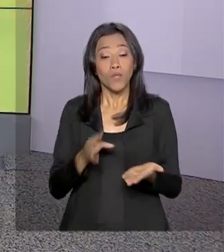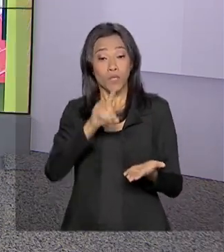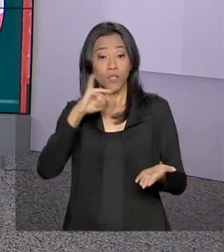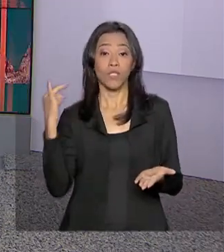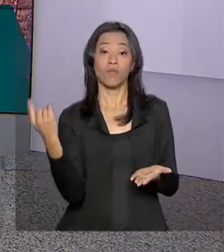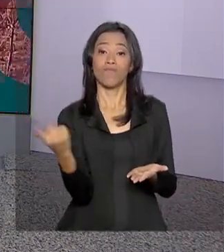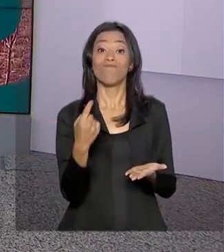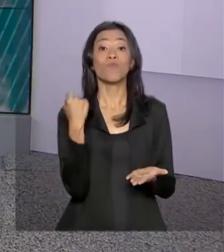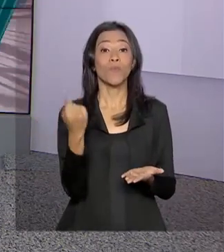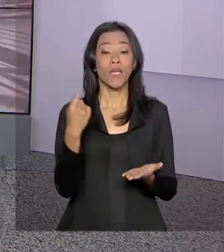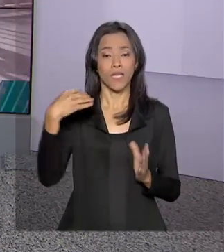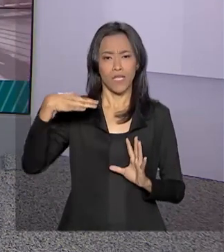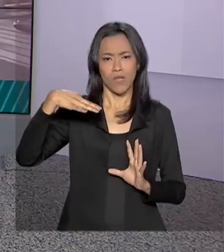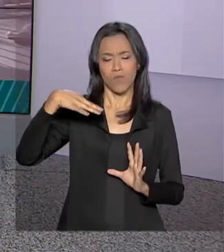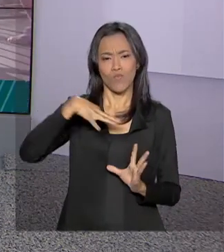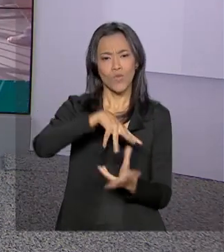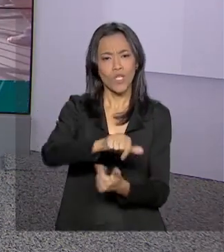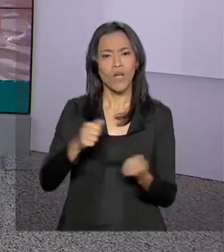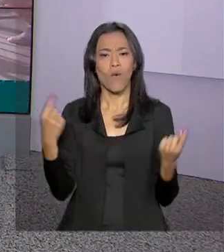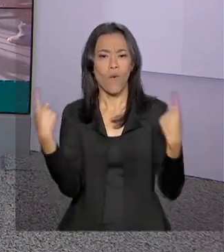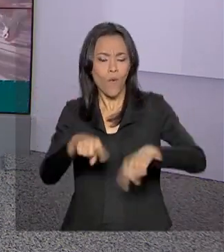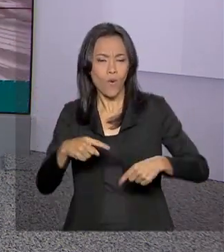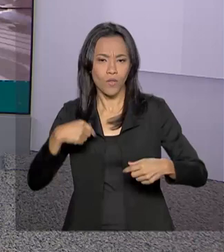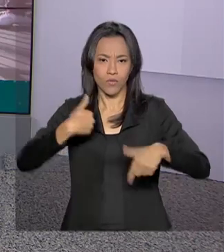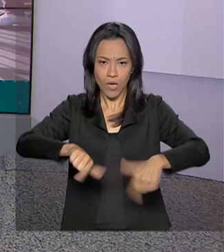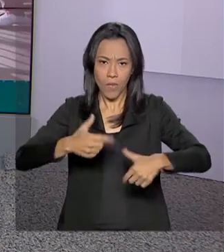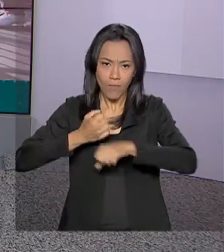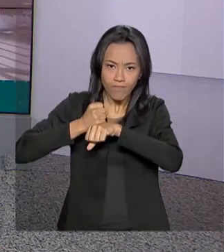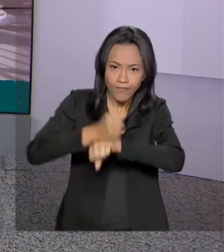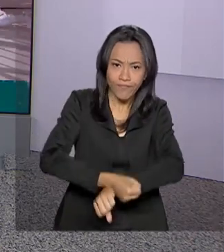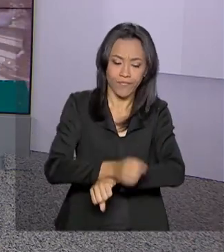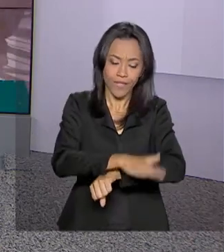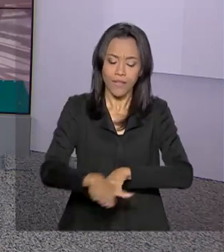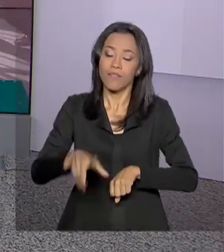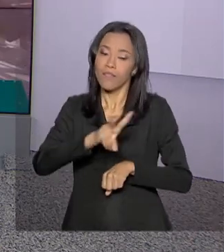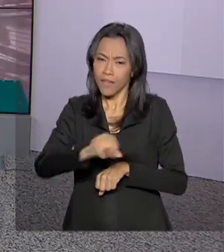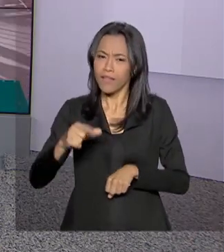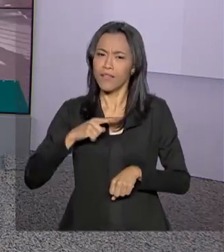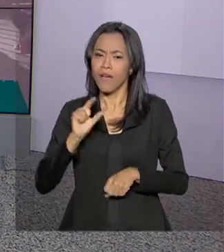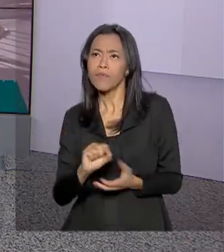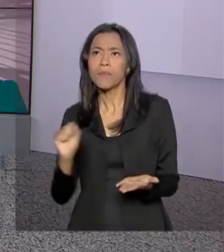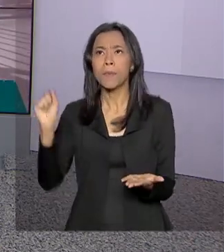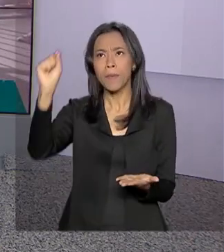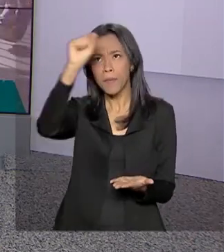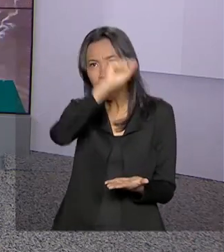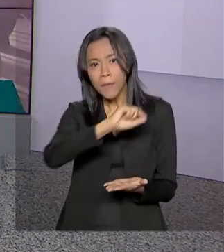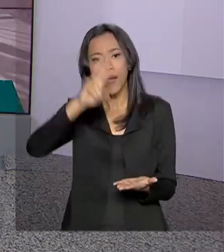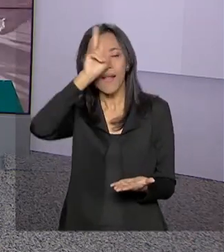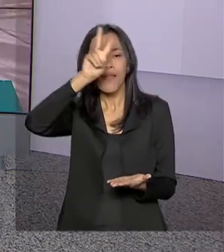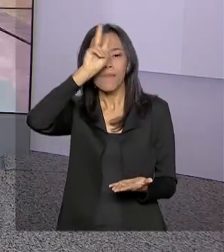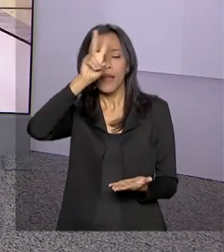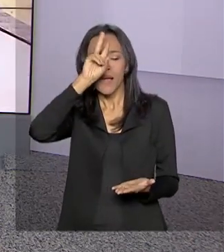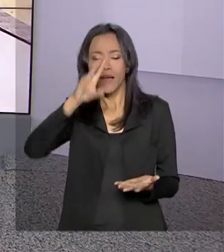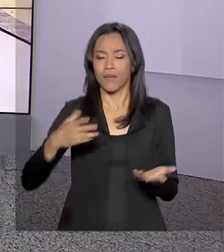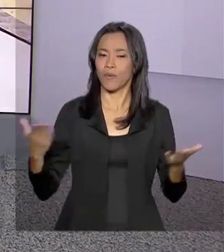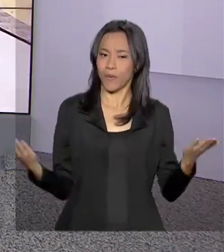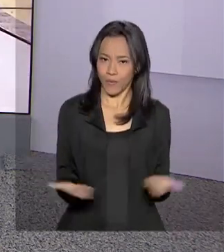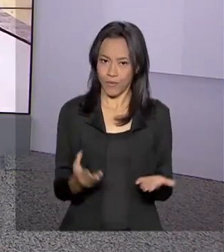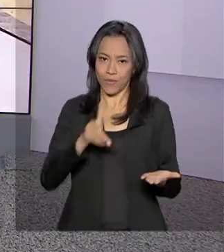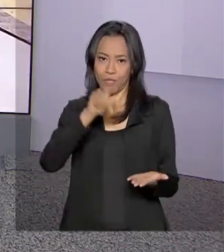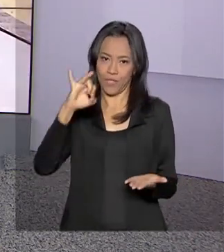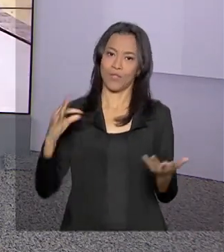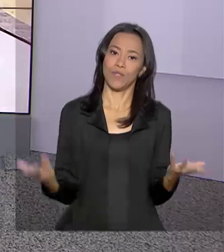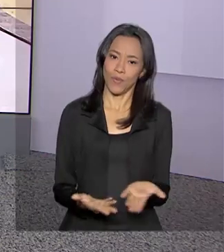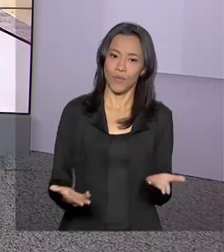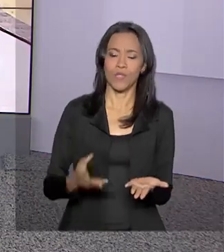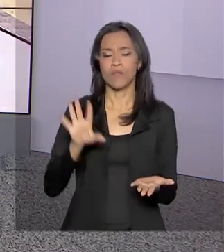Combate ao Trabalho Infantil e haverá várias atividades em todo o país para marcar essa data. A gente vai agora até São Paulo conversar com o Dimas Soudi para